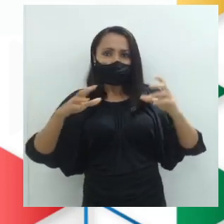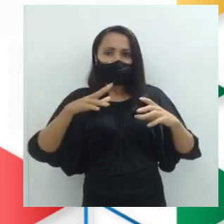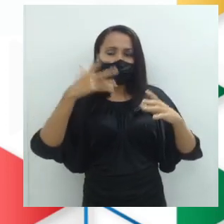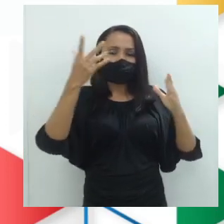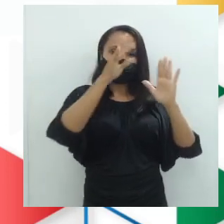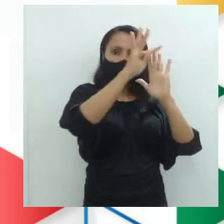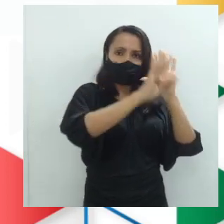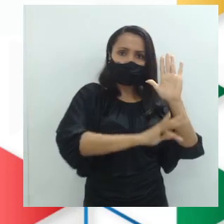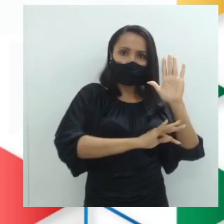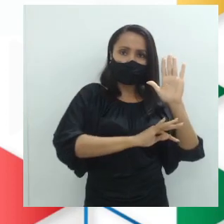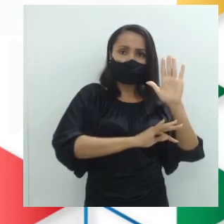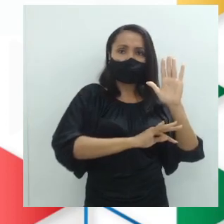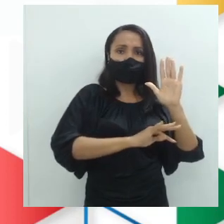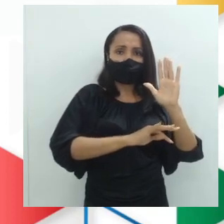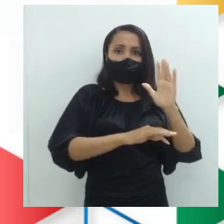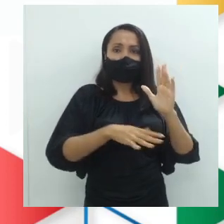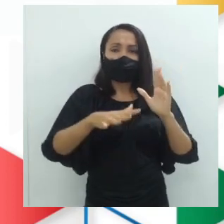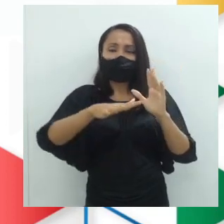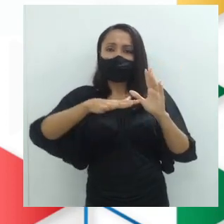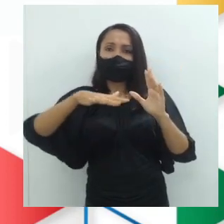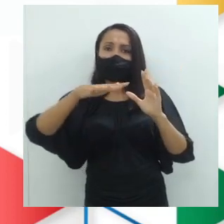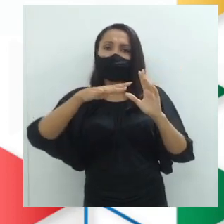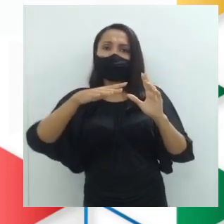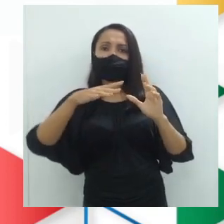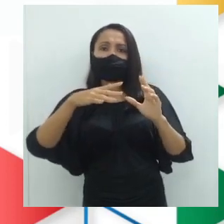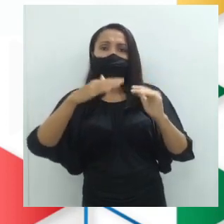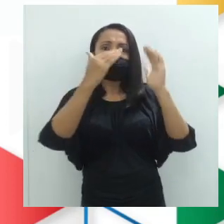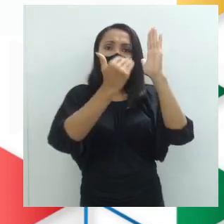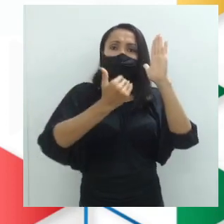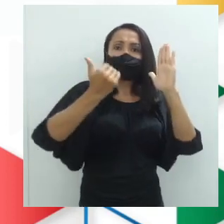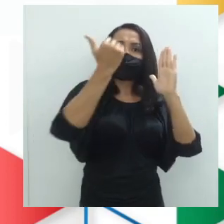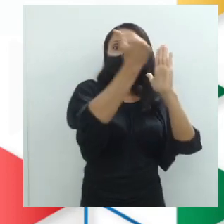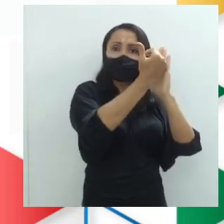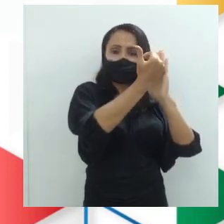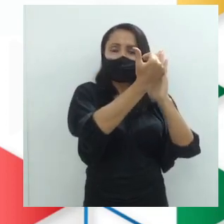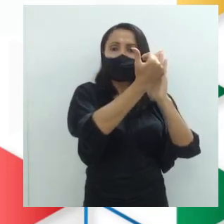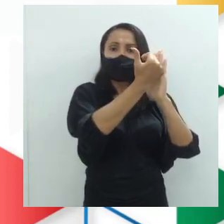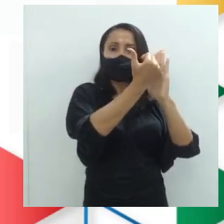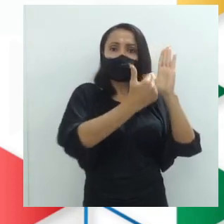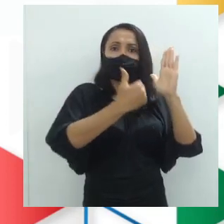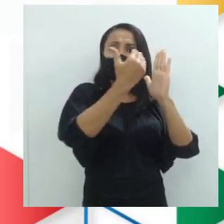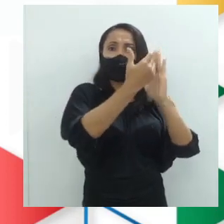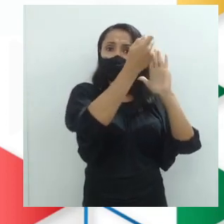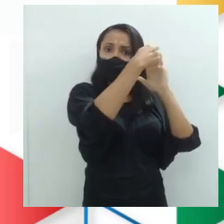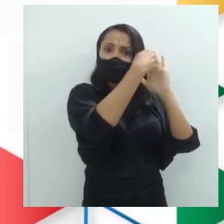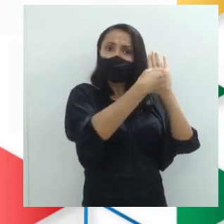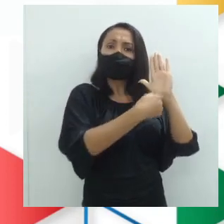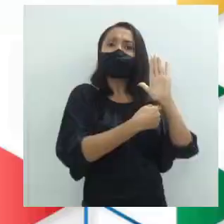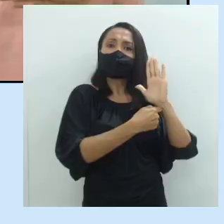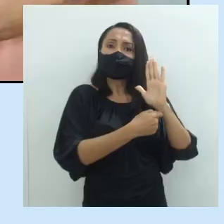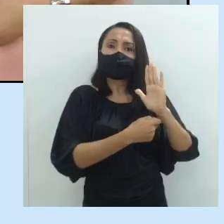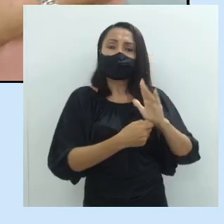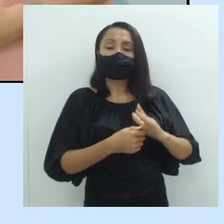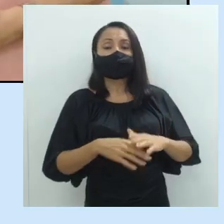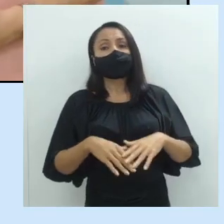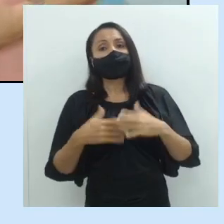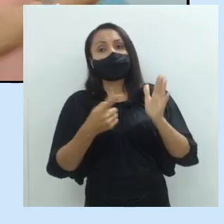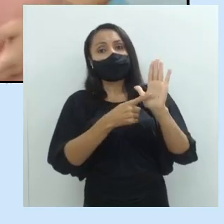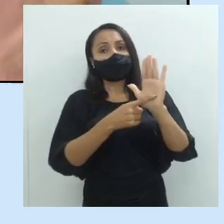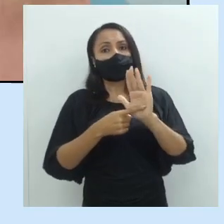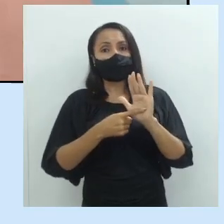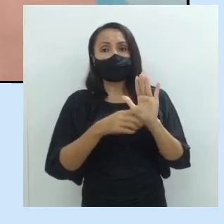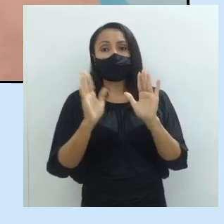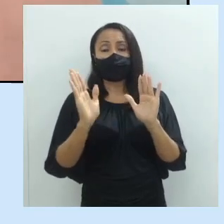do texto e levando o leitor para além do que foi escrito. Prestem bem atenção aqui, como eu mostrei para